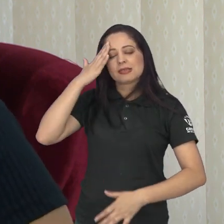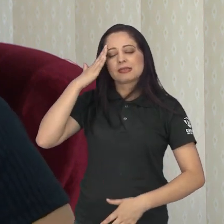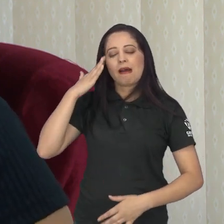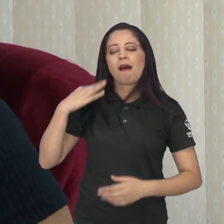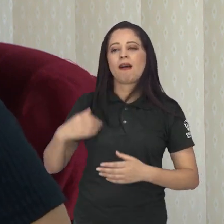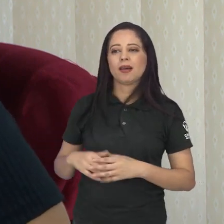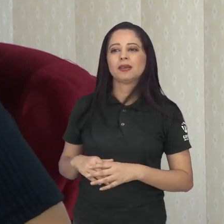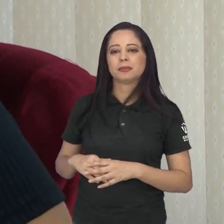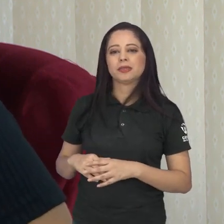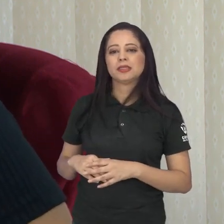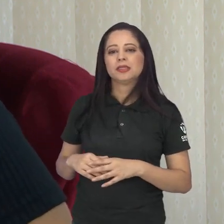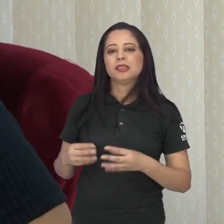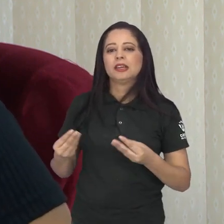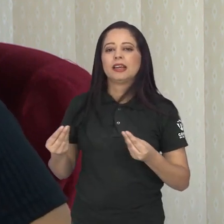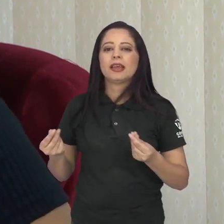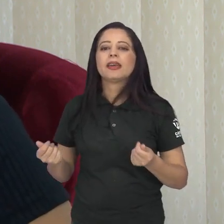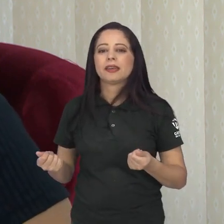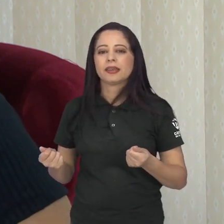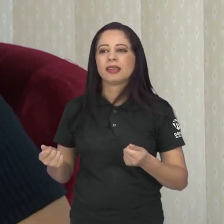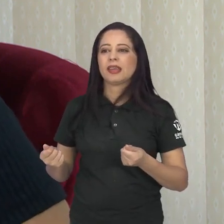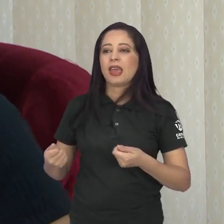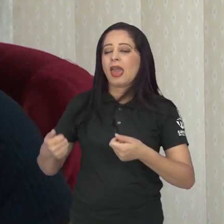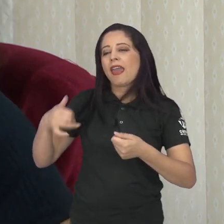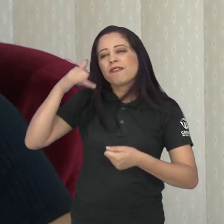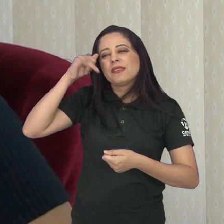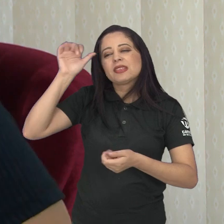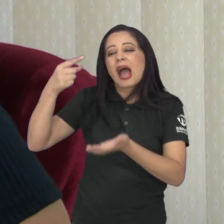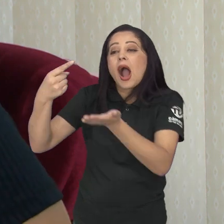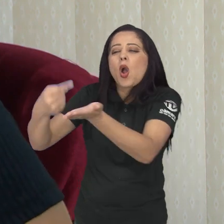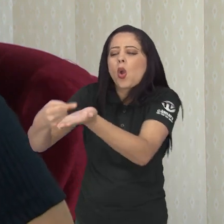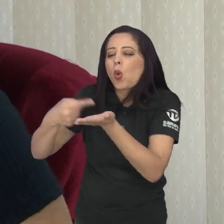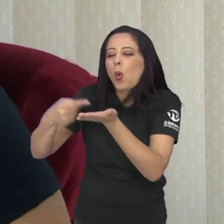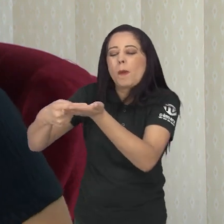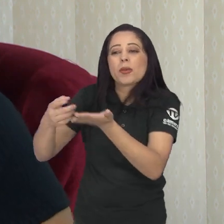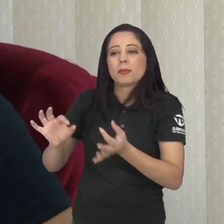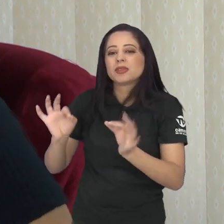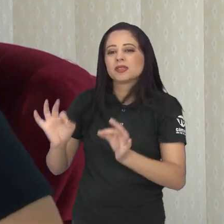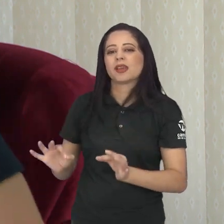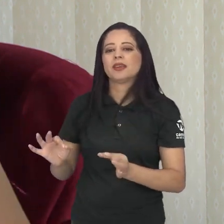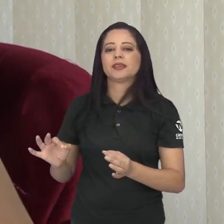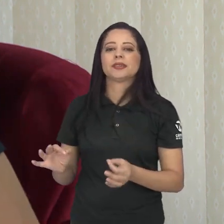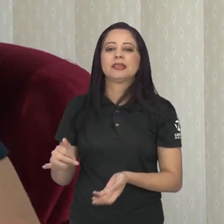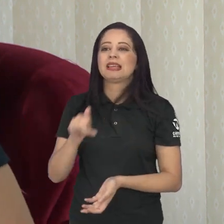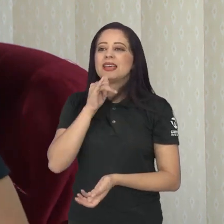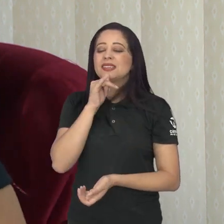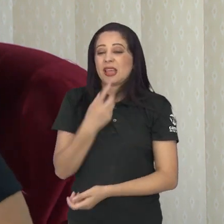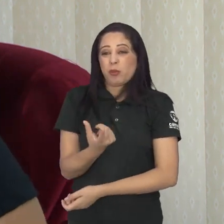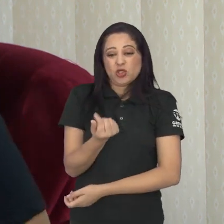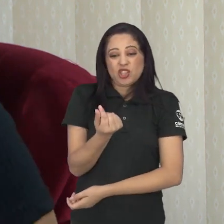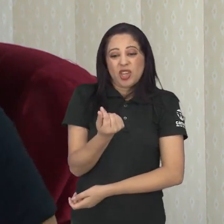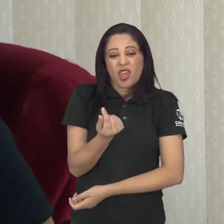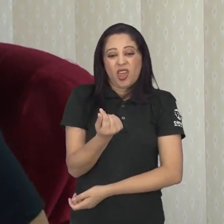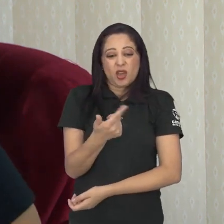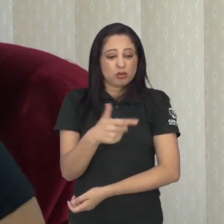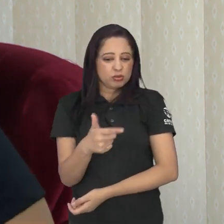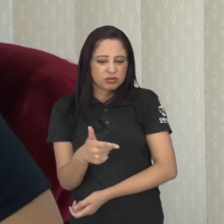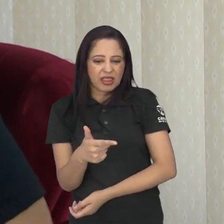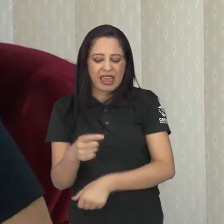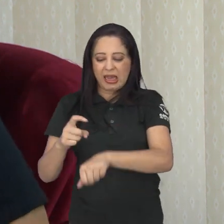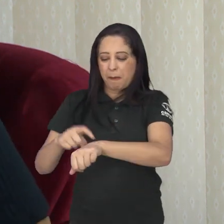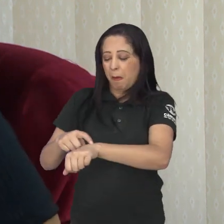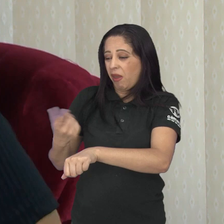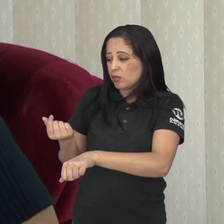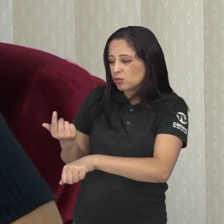mão, né, desses compromissos? Como eu posso descansar? Ah, eu não tenho dinheiro,